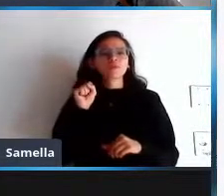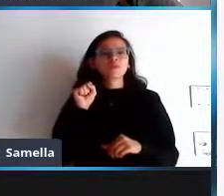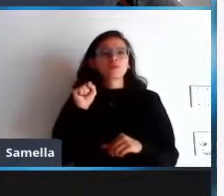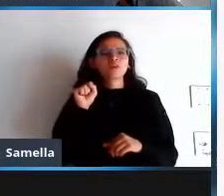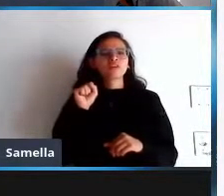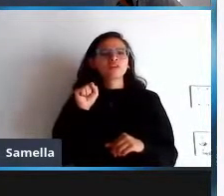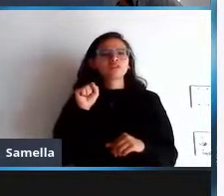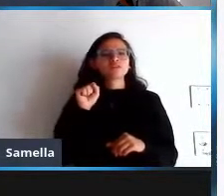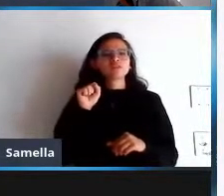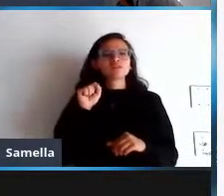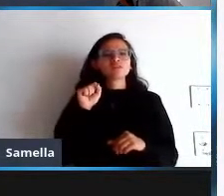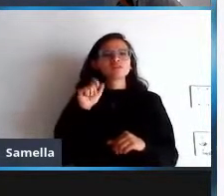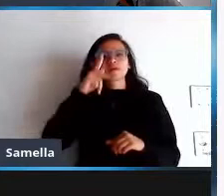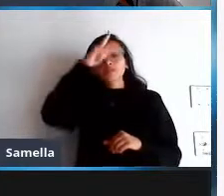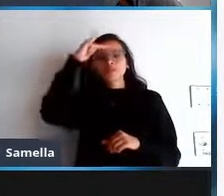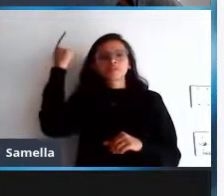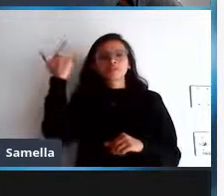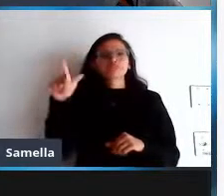Nuno